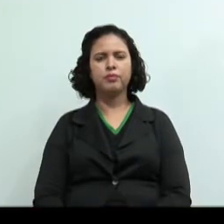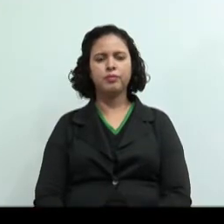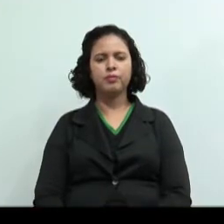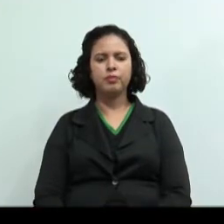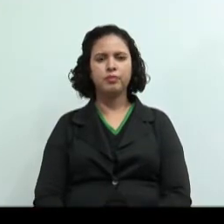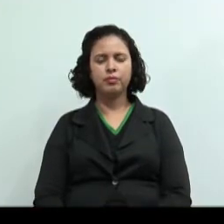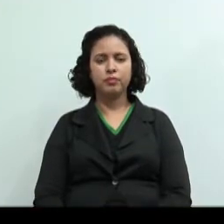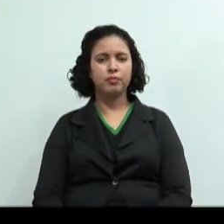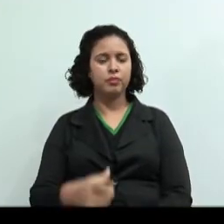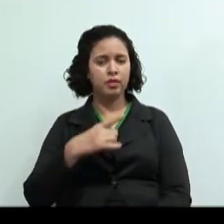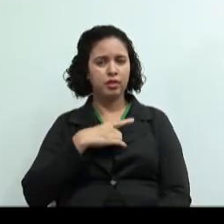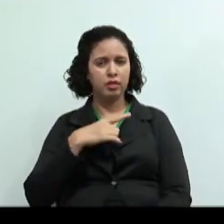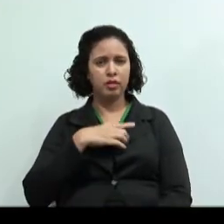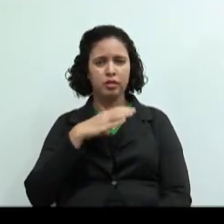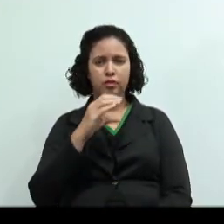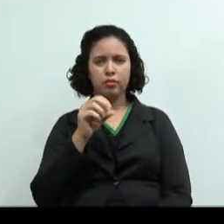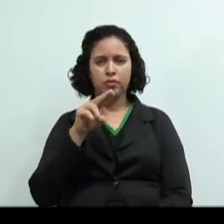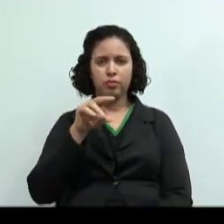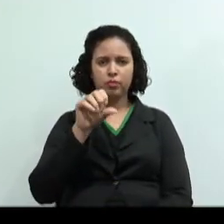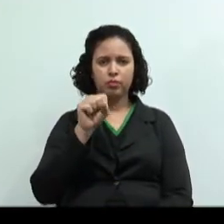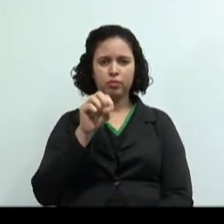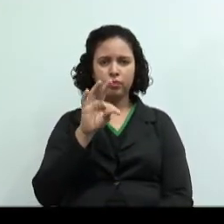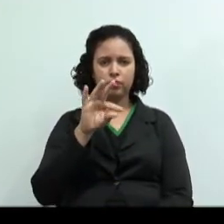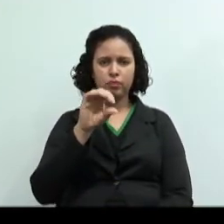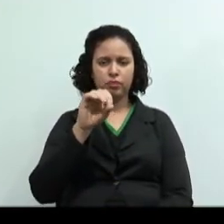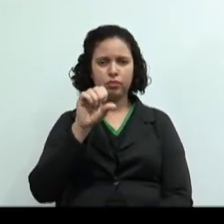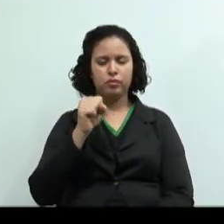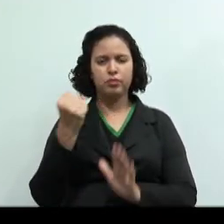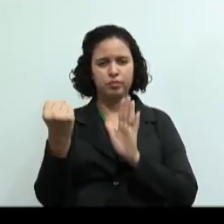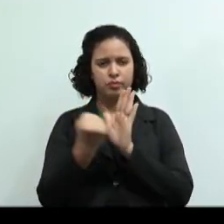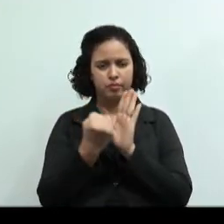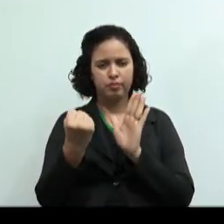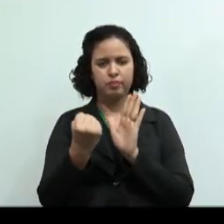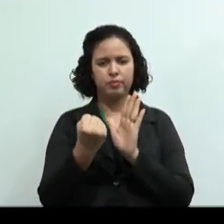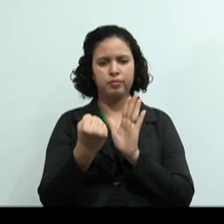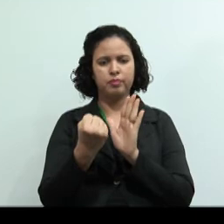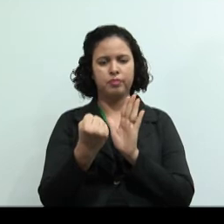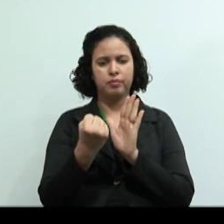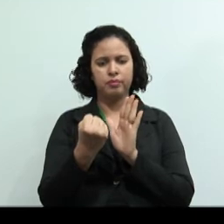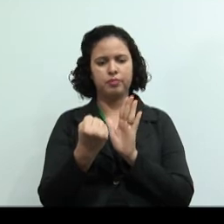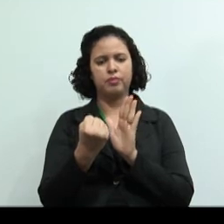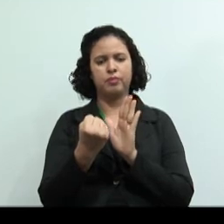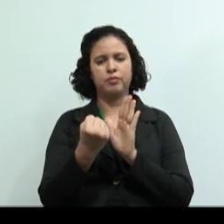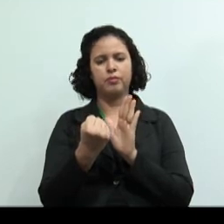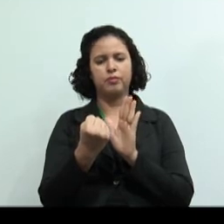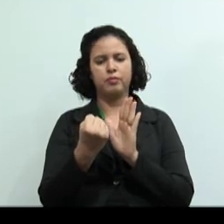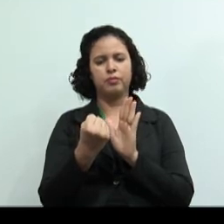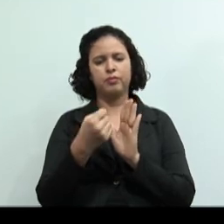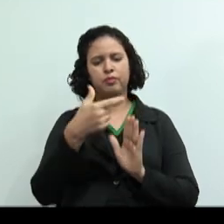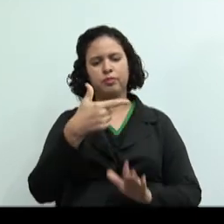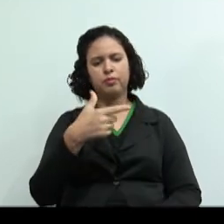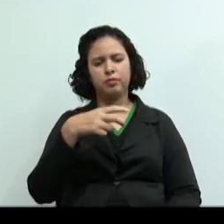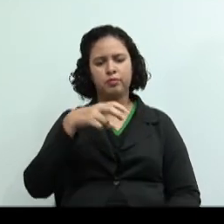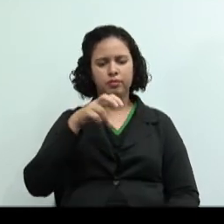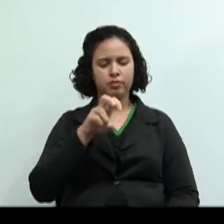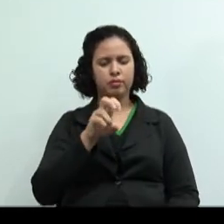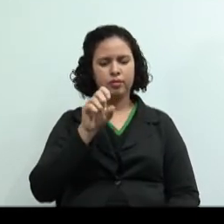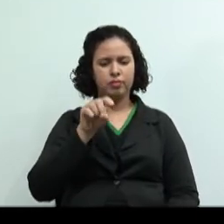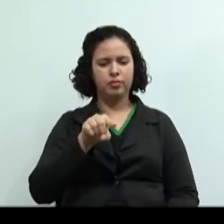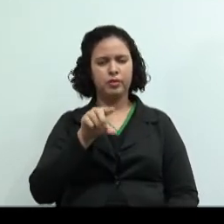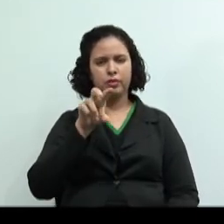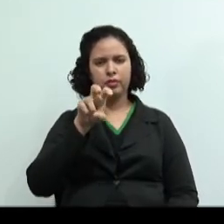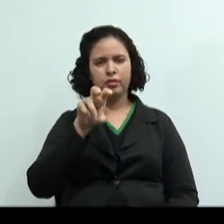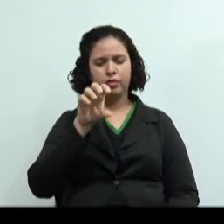Os custos fixos no total de R,500, que entra aluguel de fábrica no valor de R 5 mil.